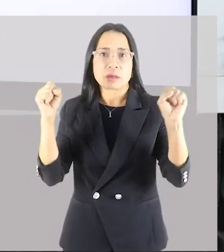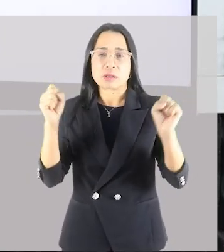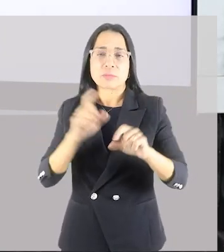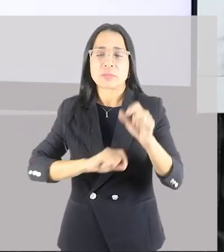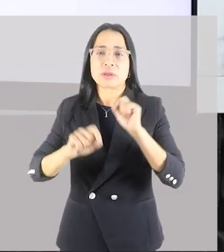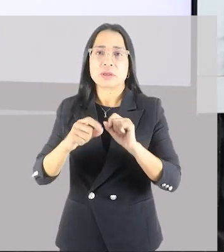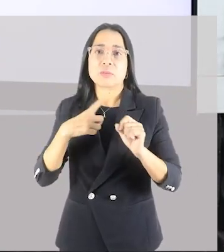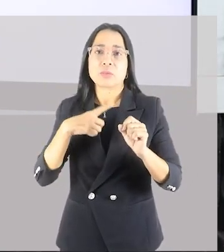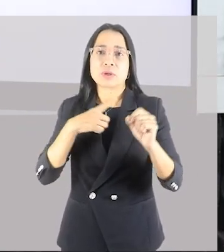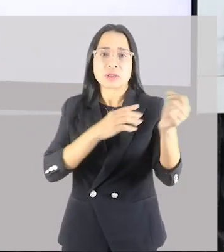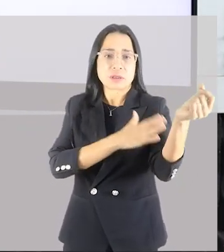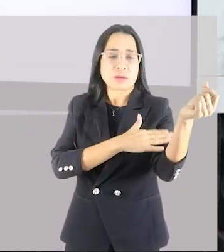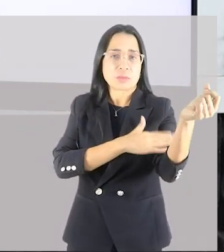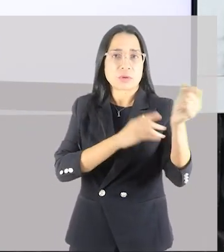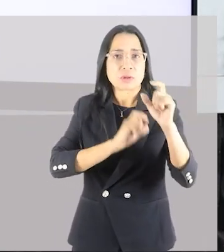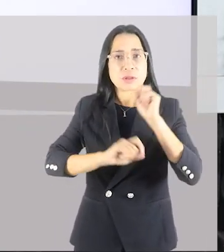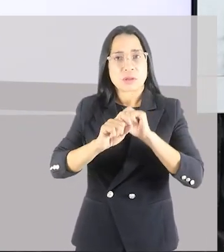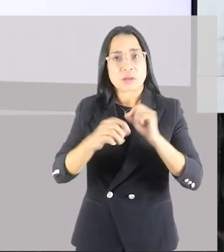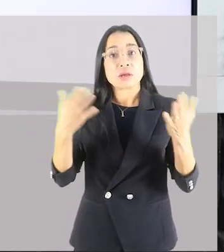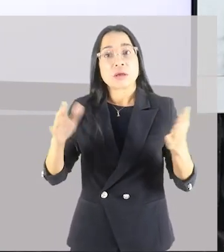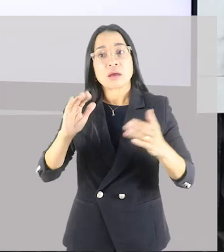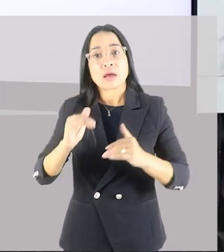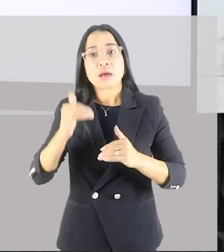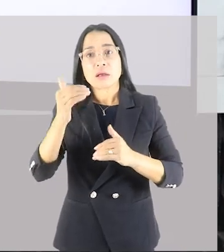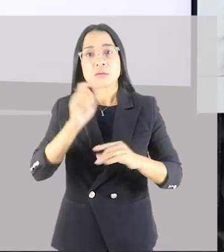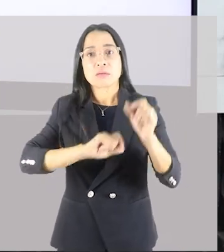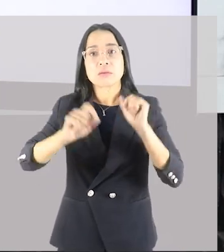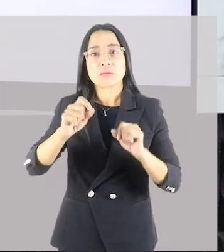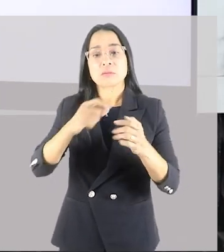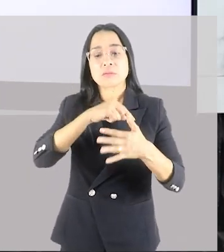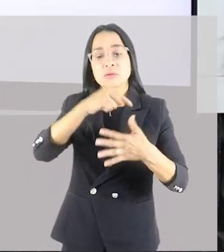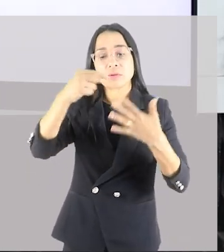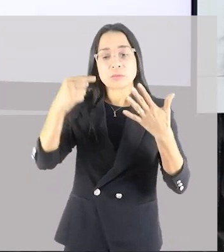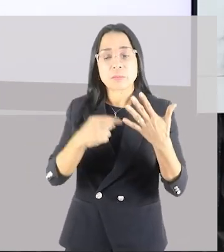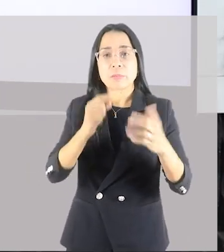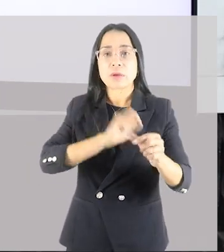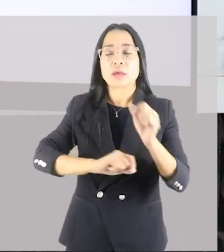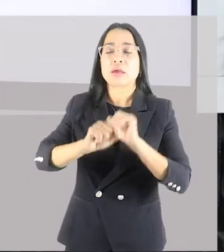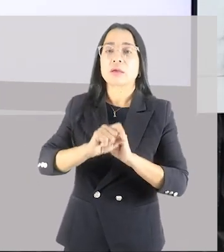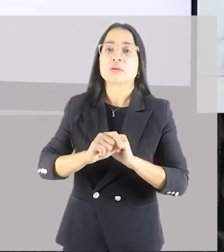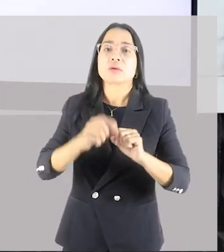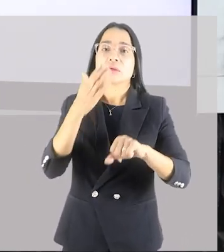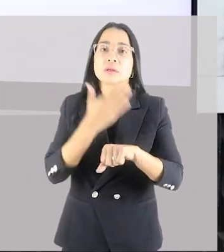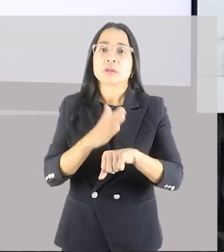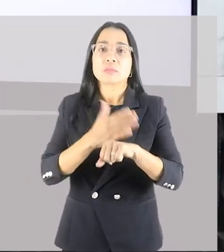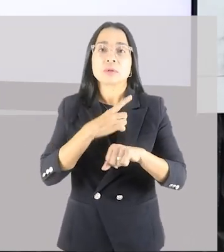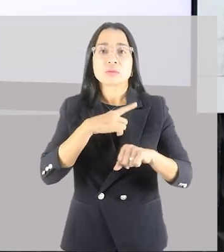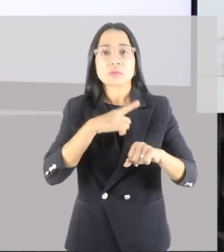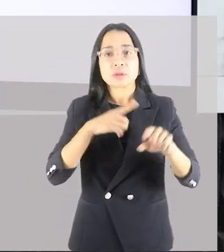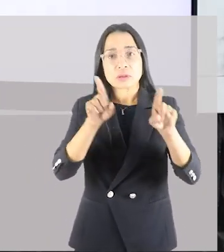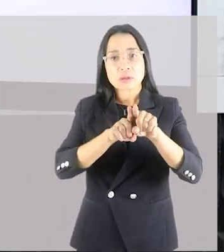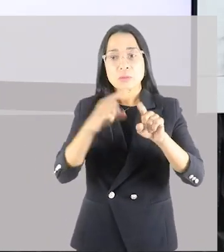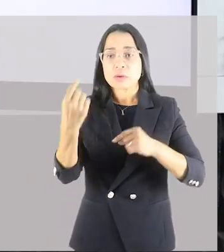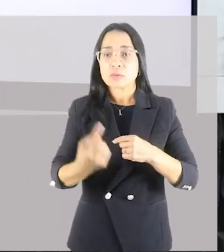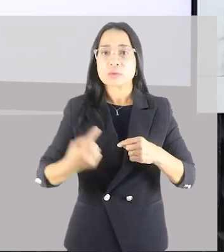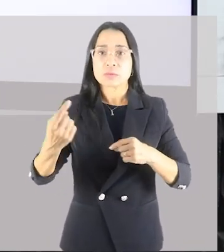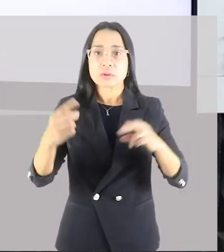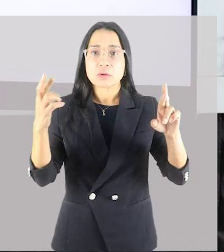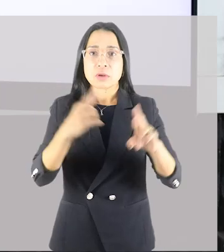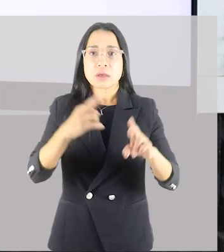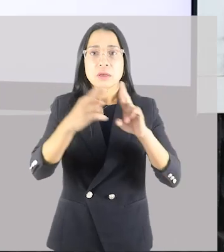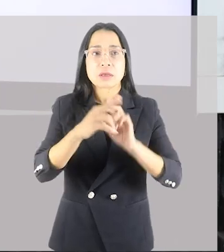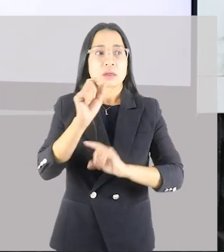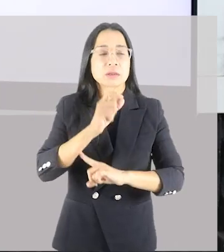de treinamento, tem o aspecto individual em relação a